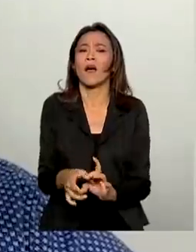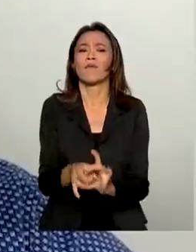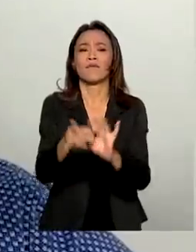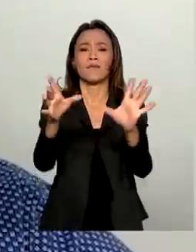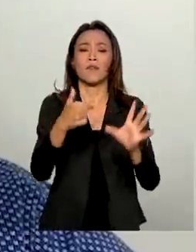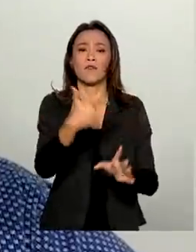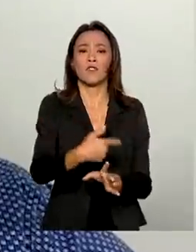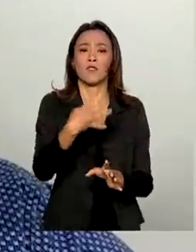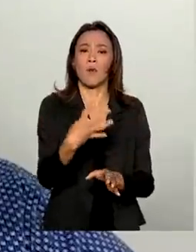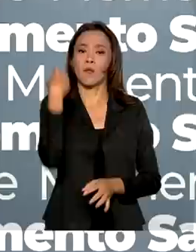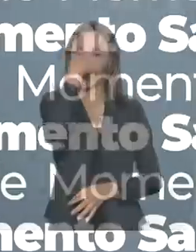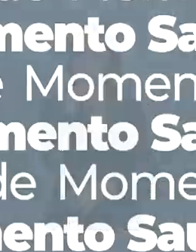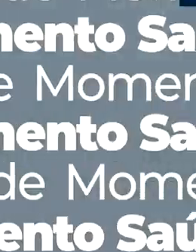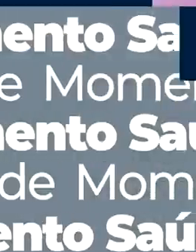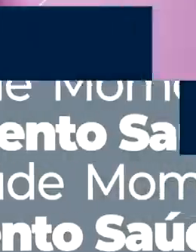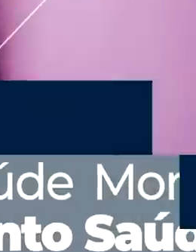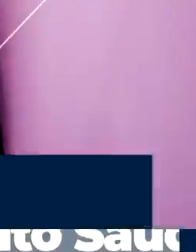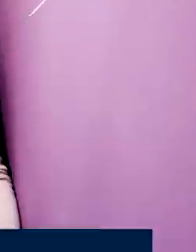24 horas.